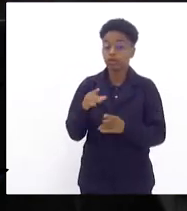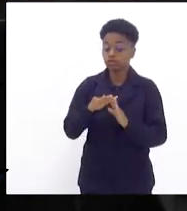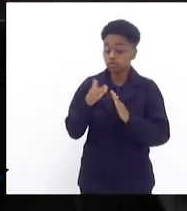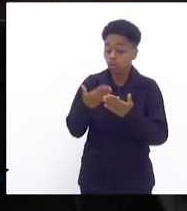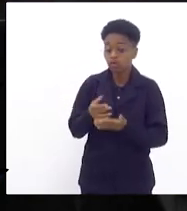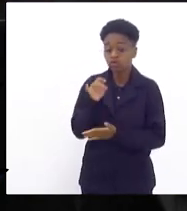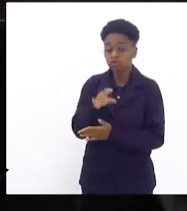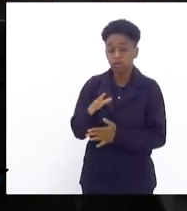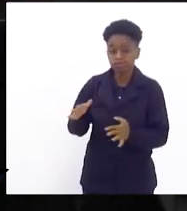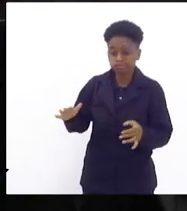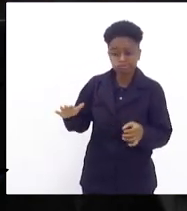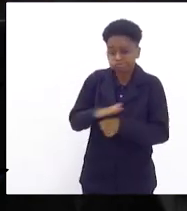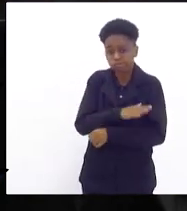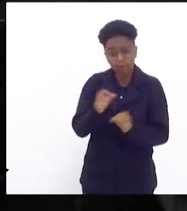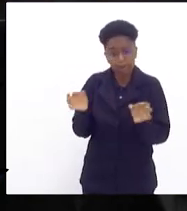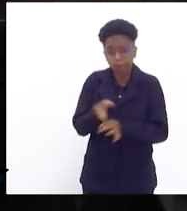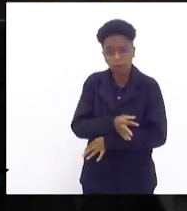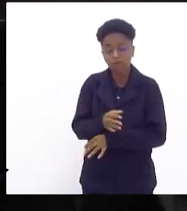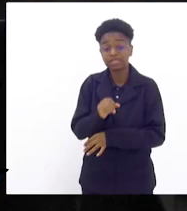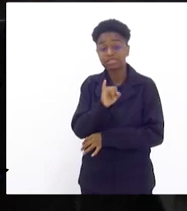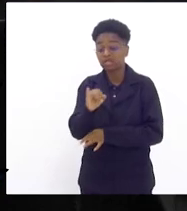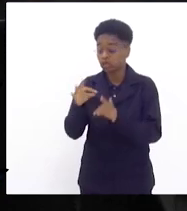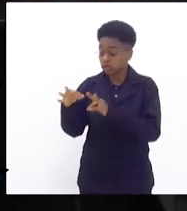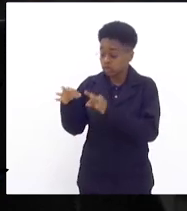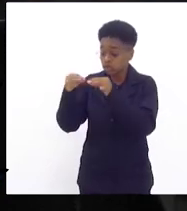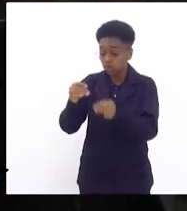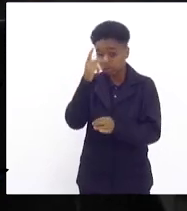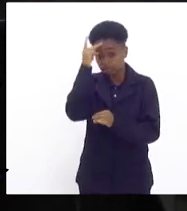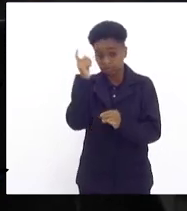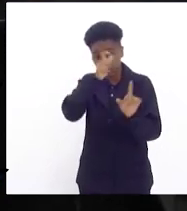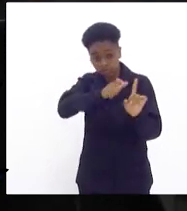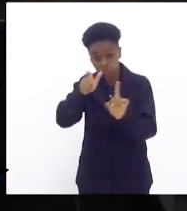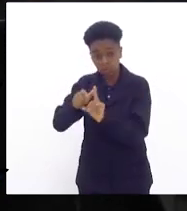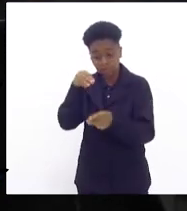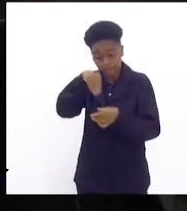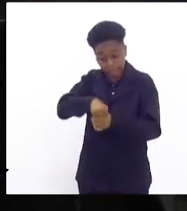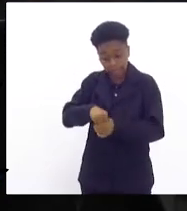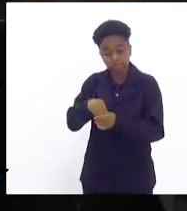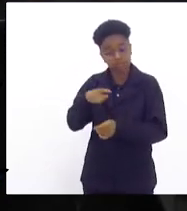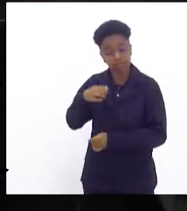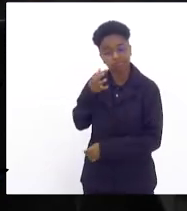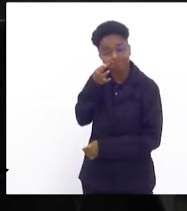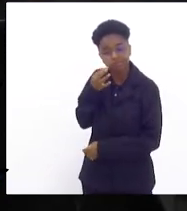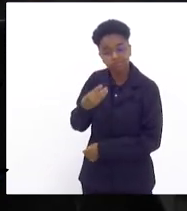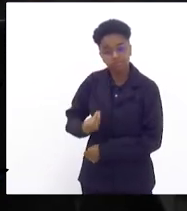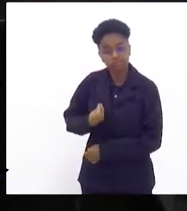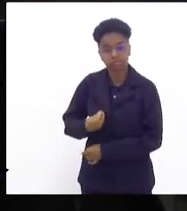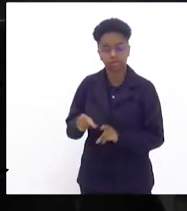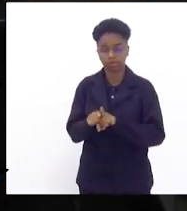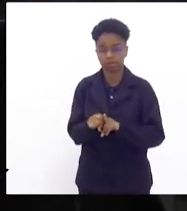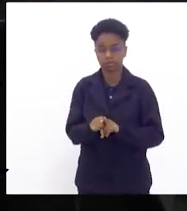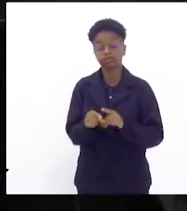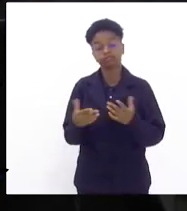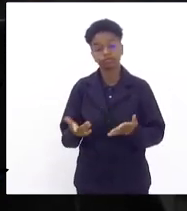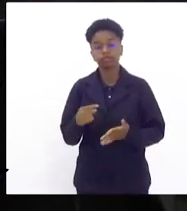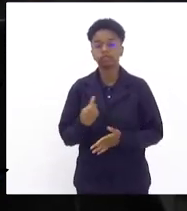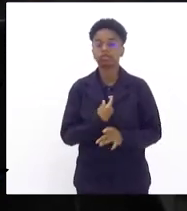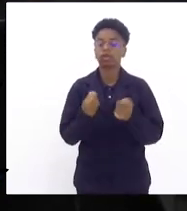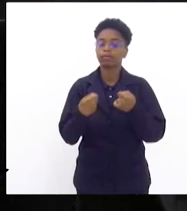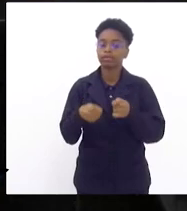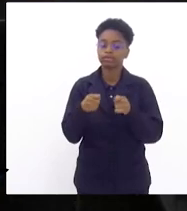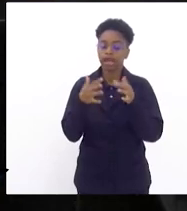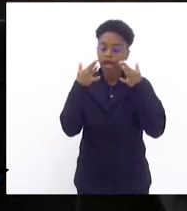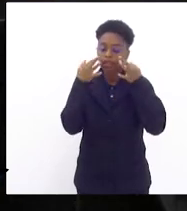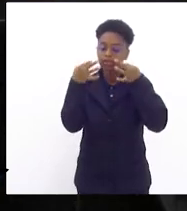sua plenitude quando todos os atores se fazem presentes. E, para isso, temos que ter um olhar